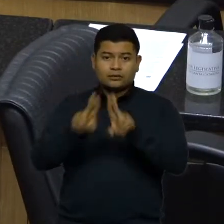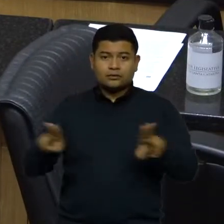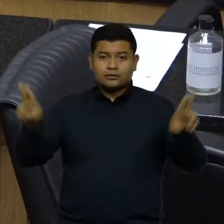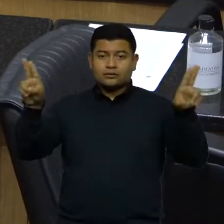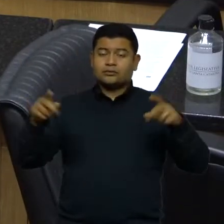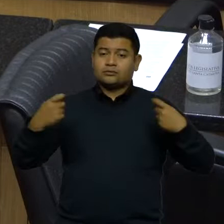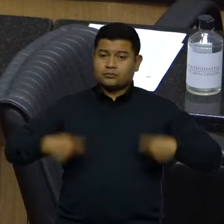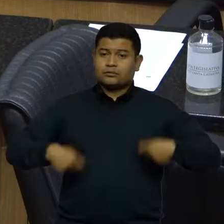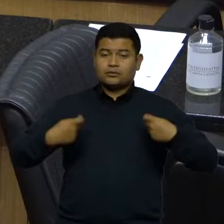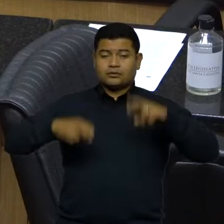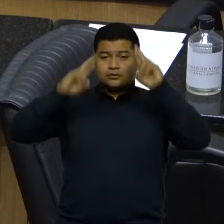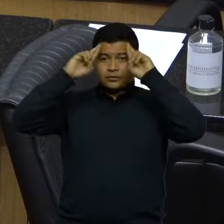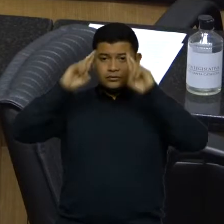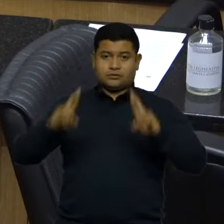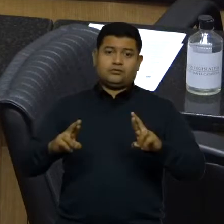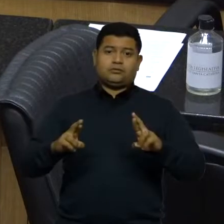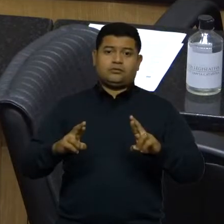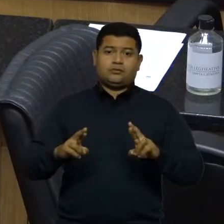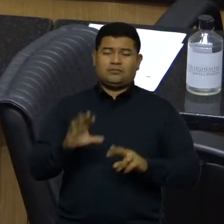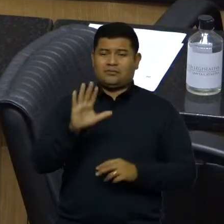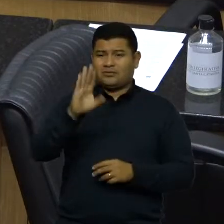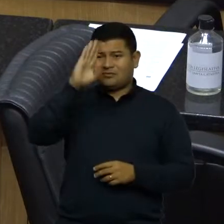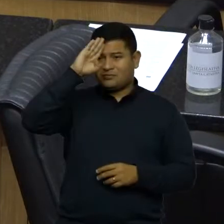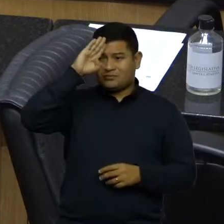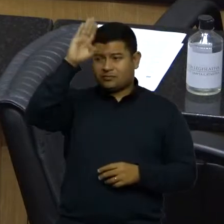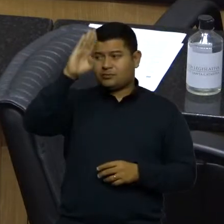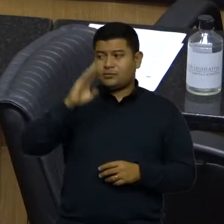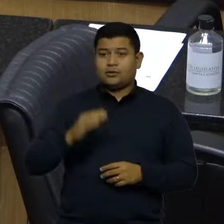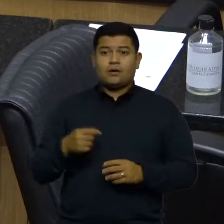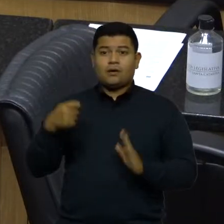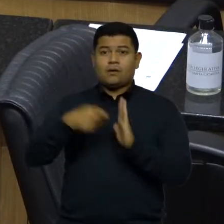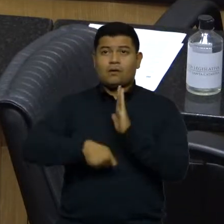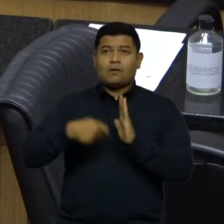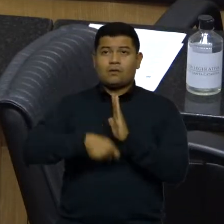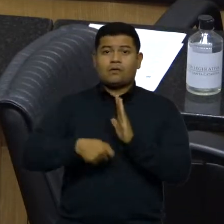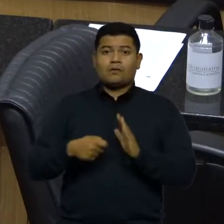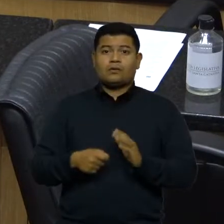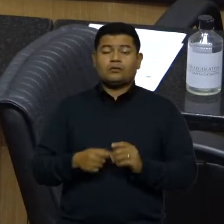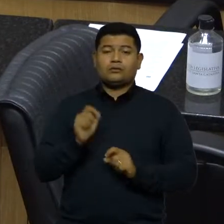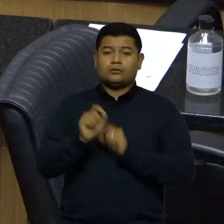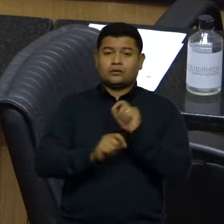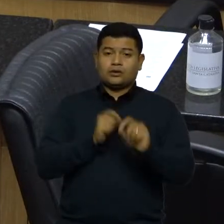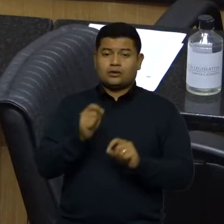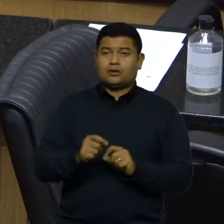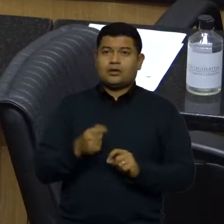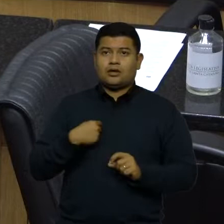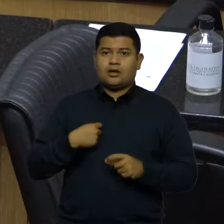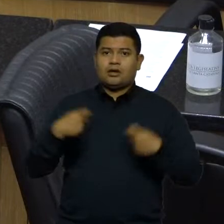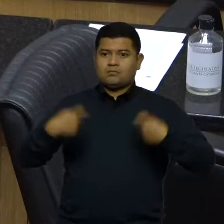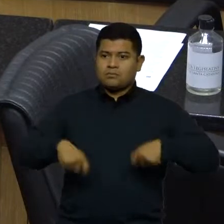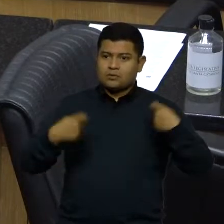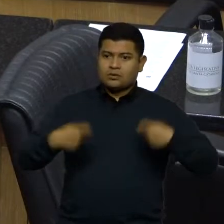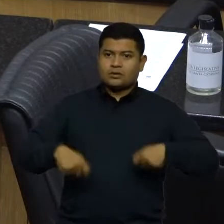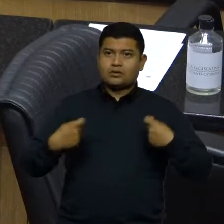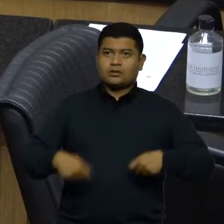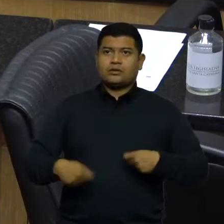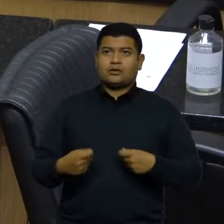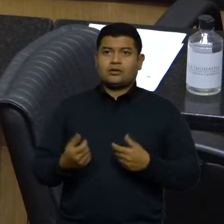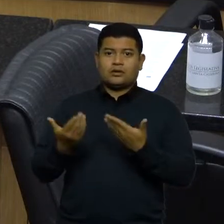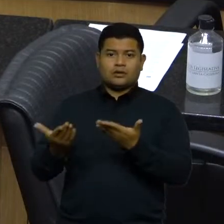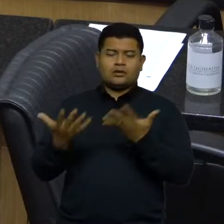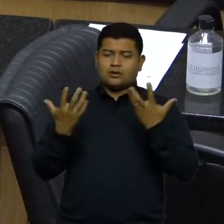ser respeitado, mas principalmente combatido esse argumento que tem que bater, que não pode ser